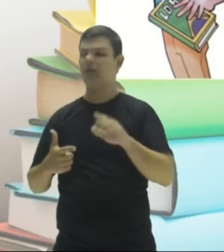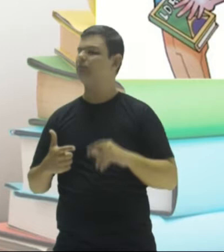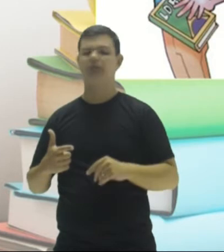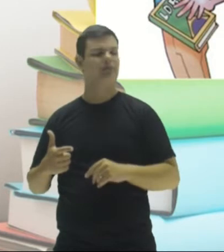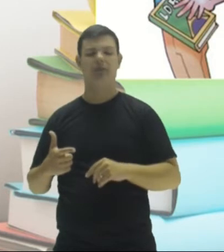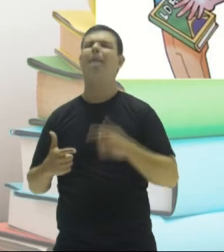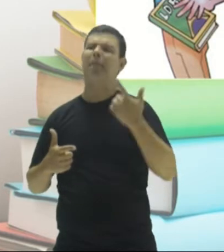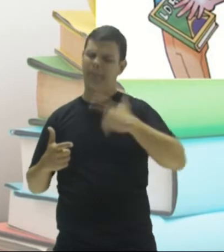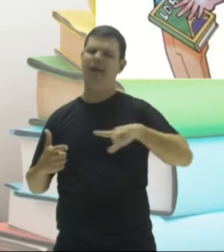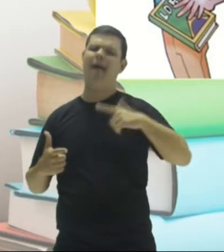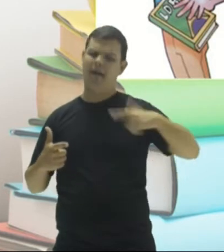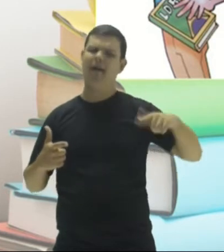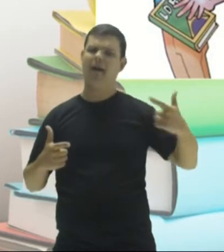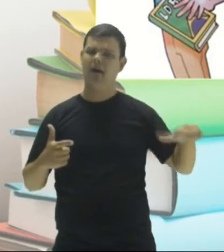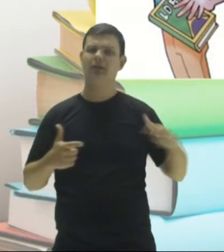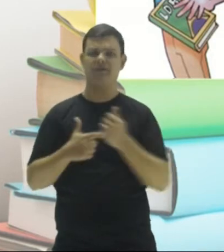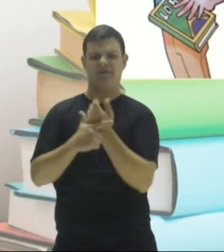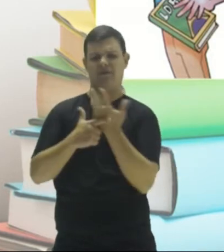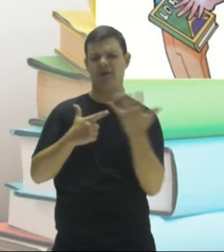mais divisores, ok?